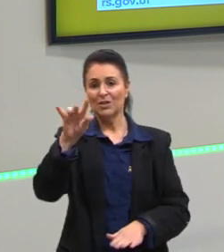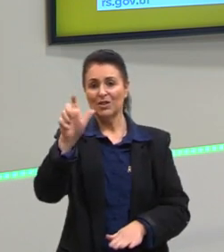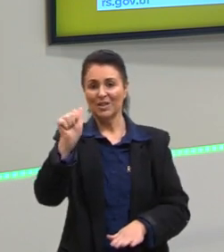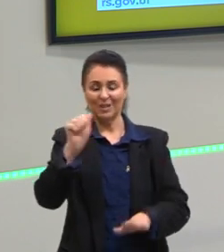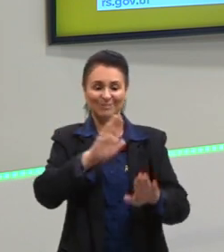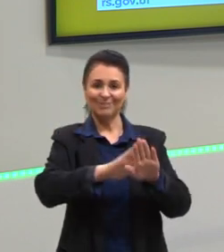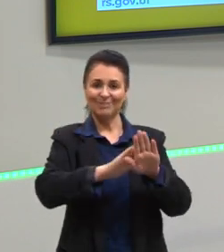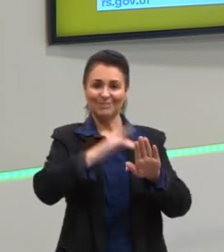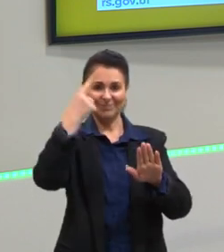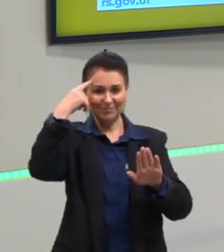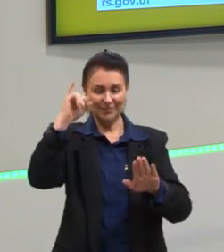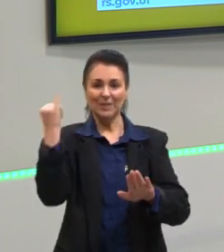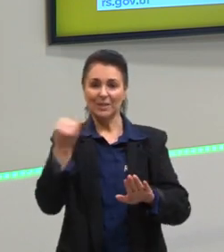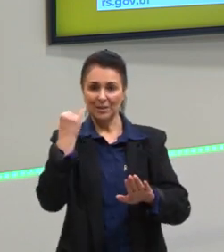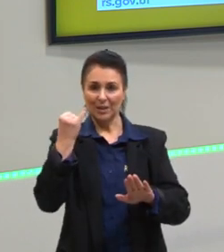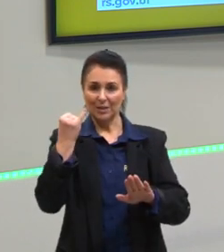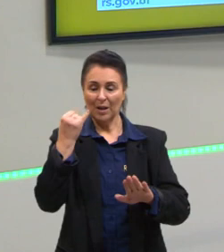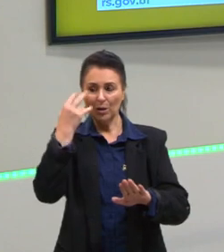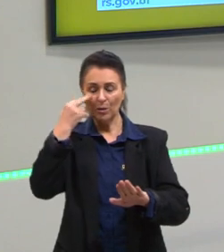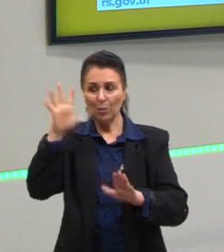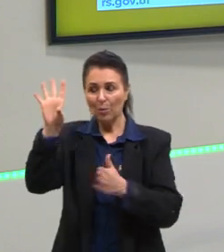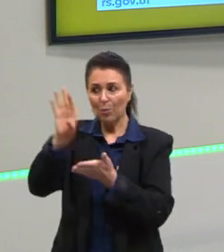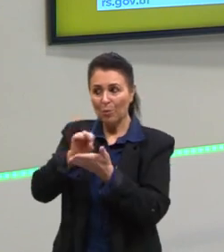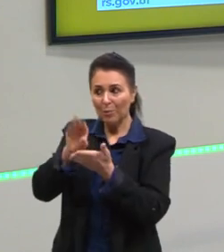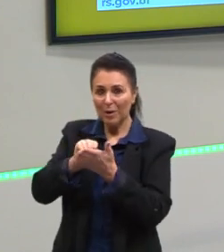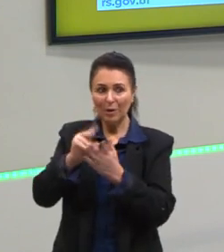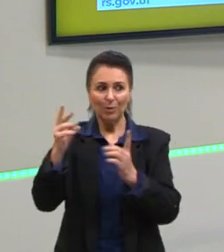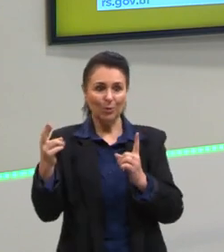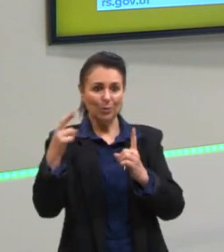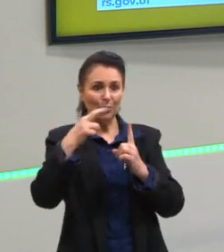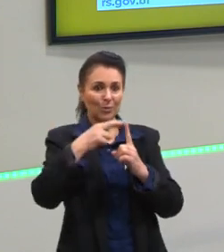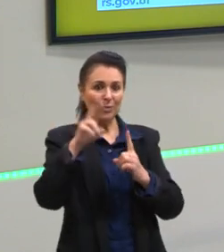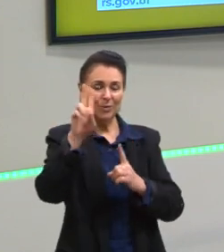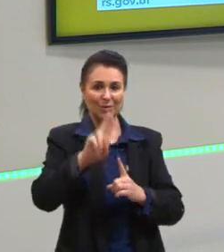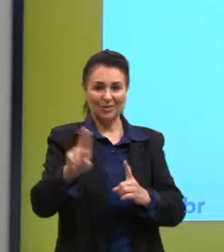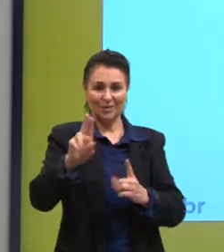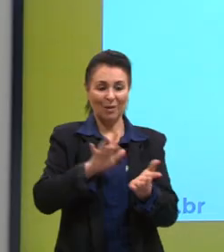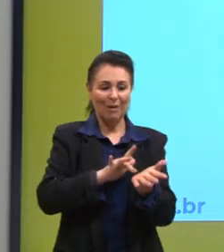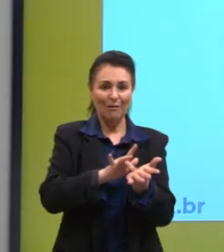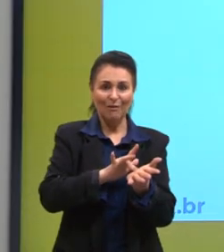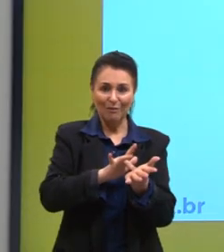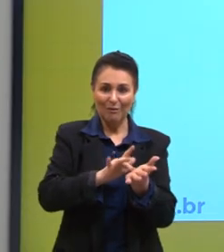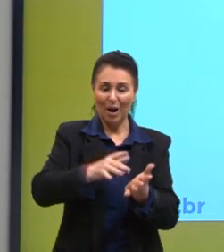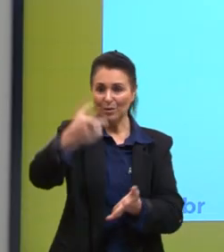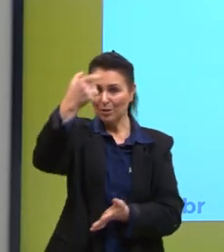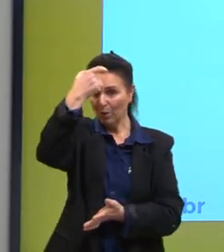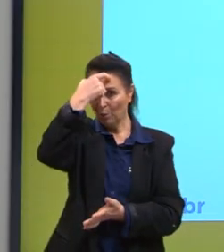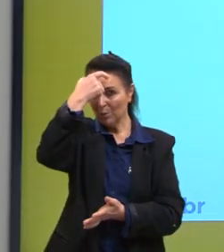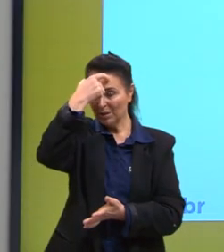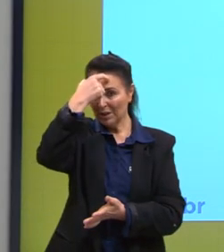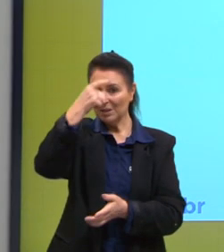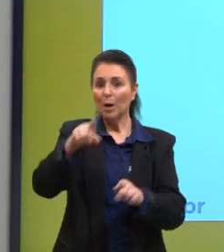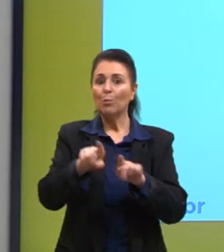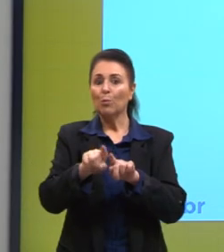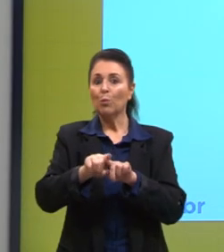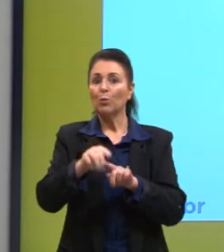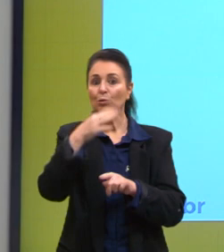nos cerca. Esse é um comportamento da ideologia, da falsa consciência, trazido muito pelo Marx.